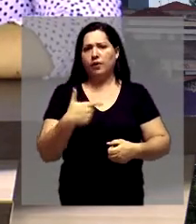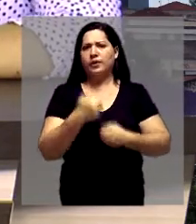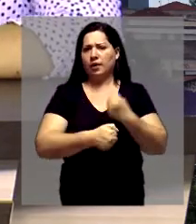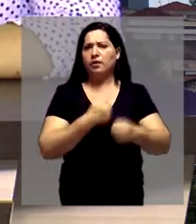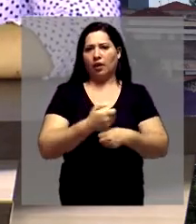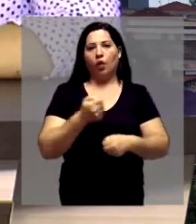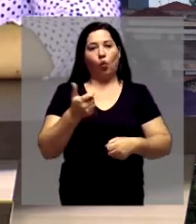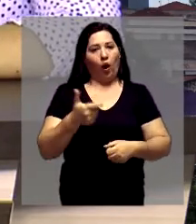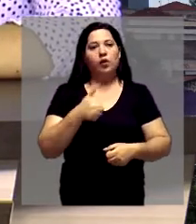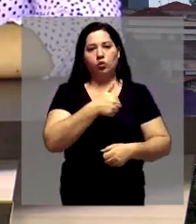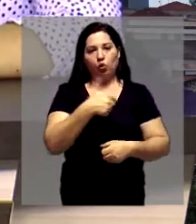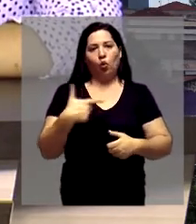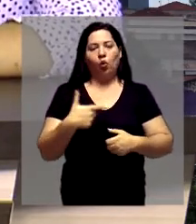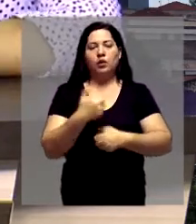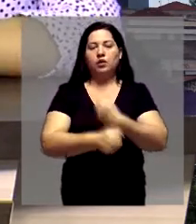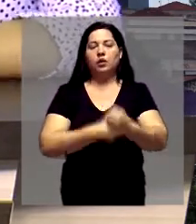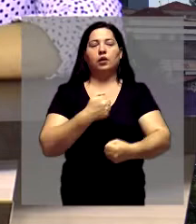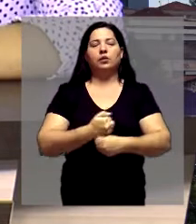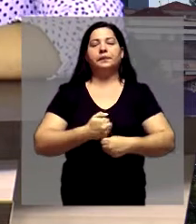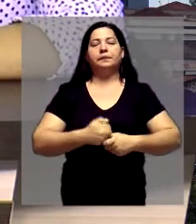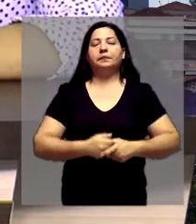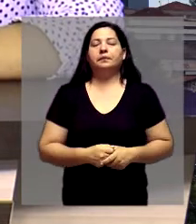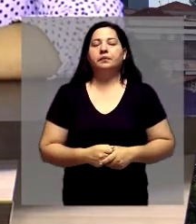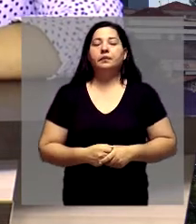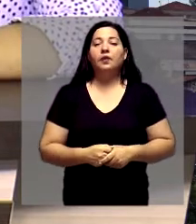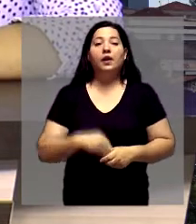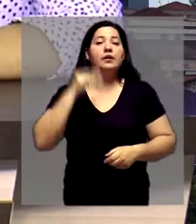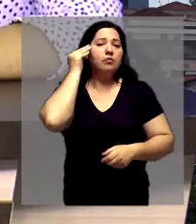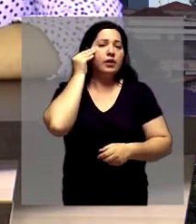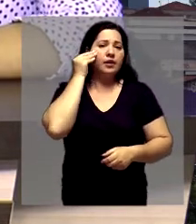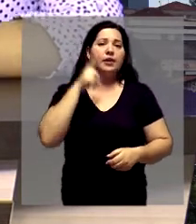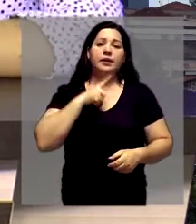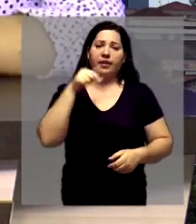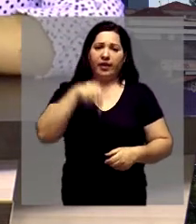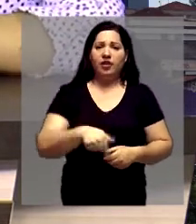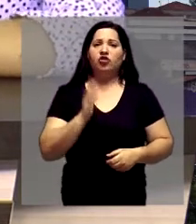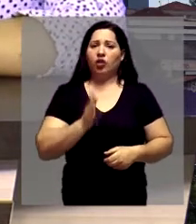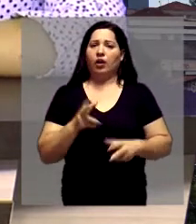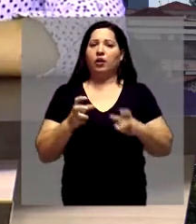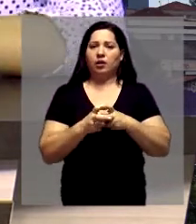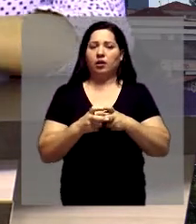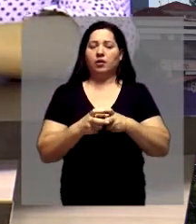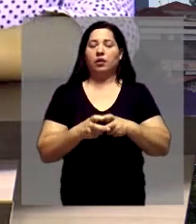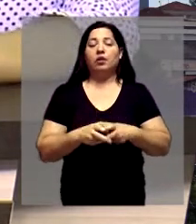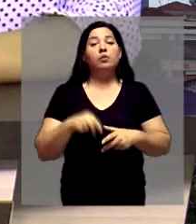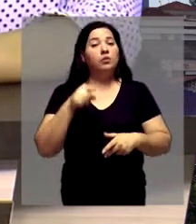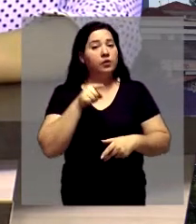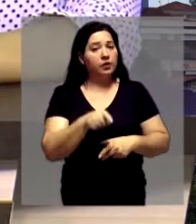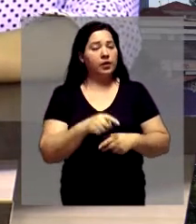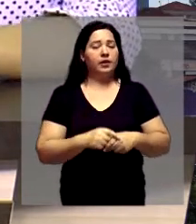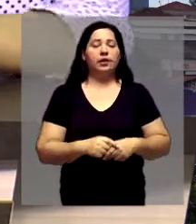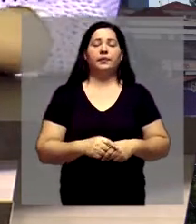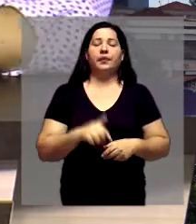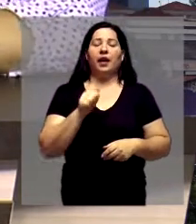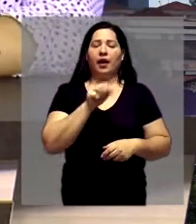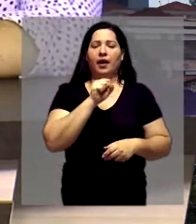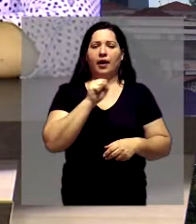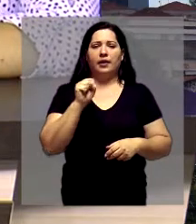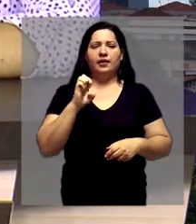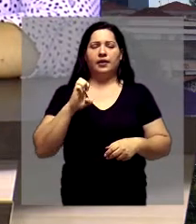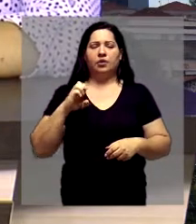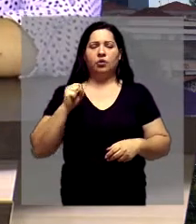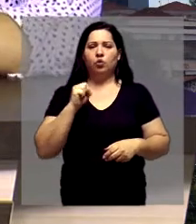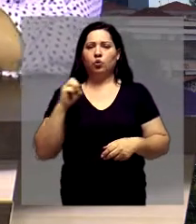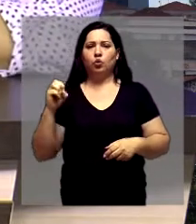Então, você acha assim, mesmo com essa experiência que você teve aqui na Câmara, pra você, ser assessor parlamentar é uma coisa, claro que